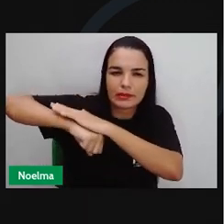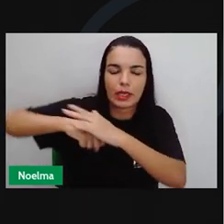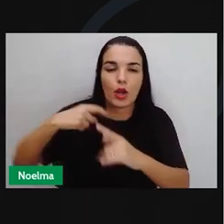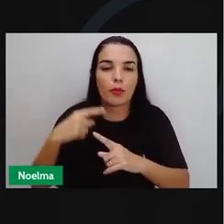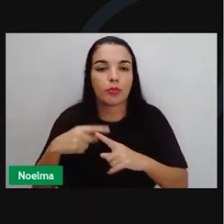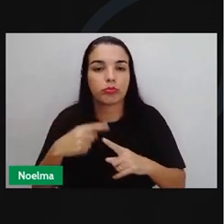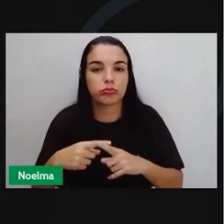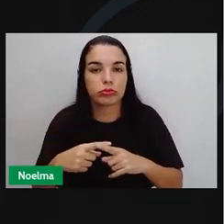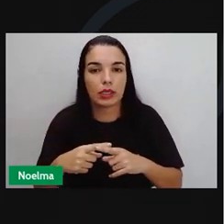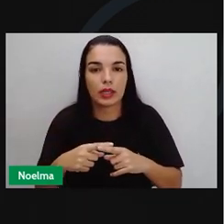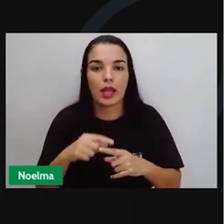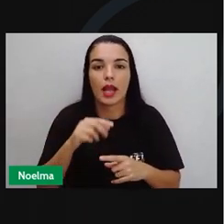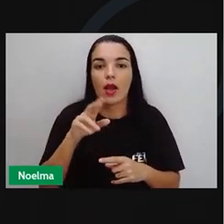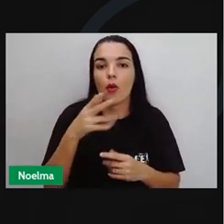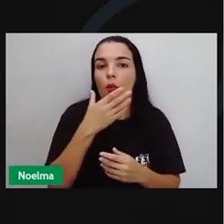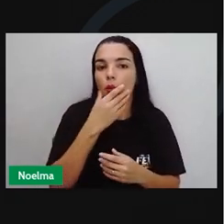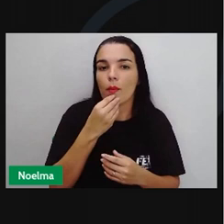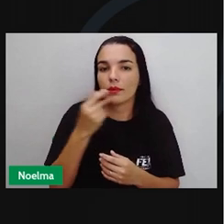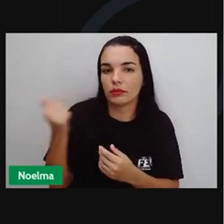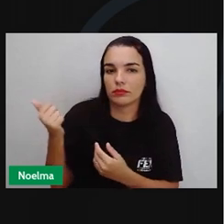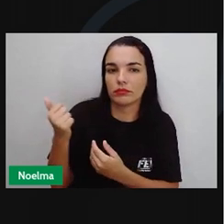chamados bulgreiros